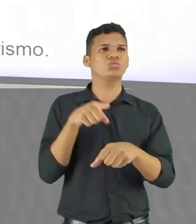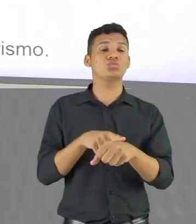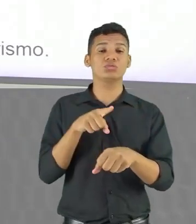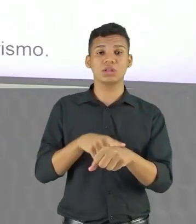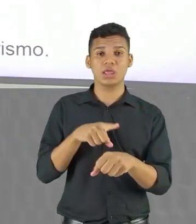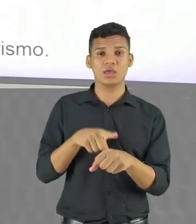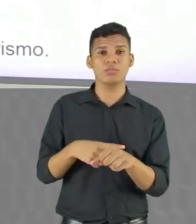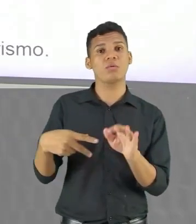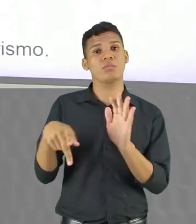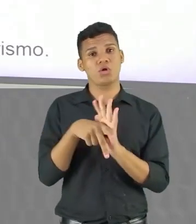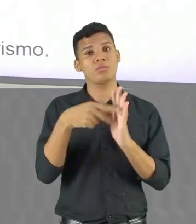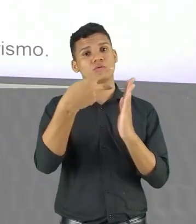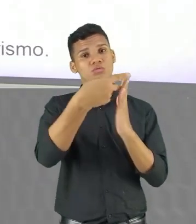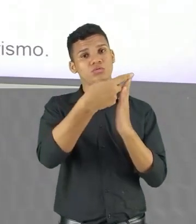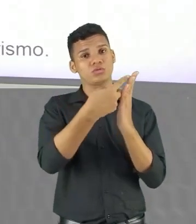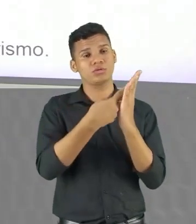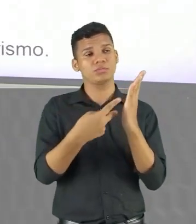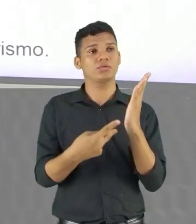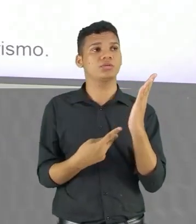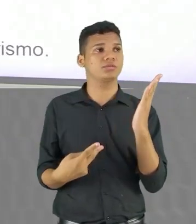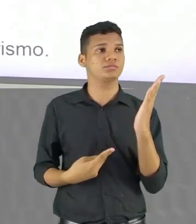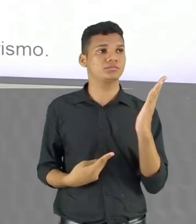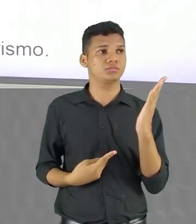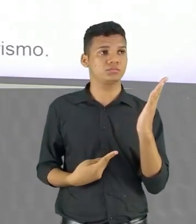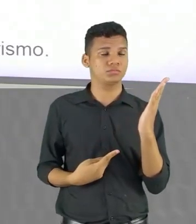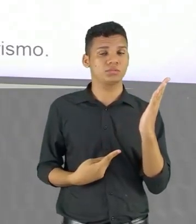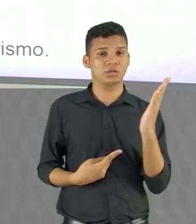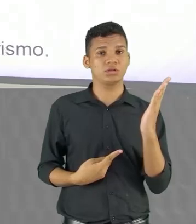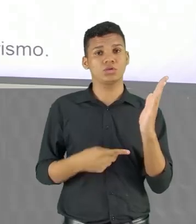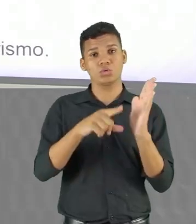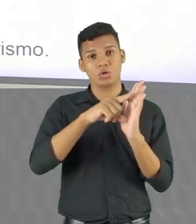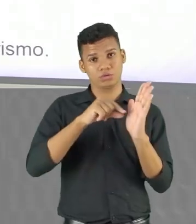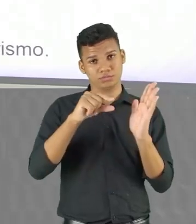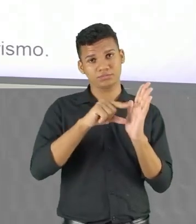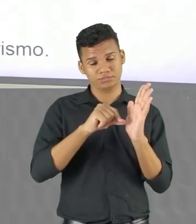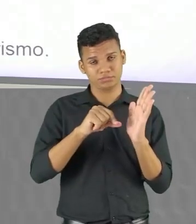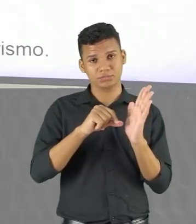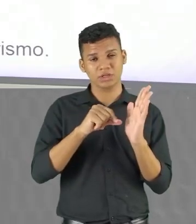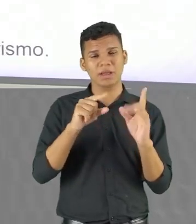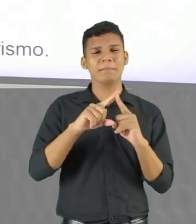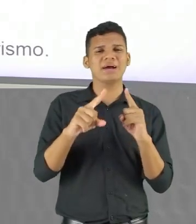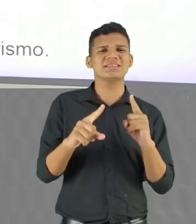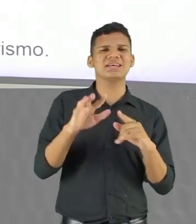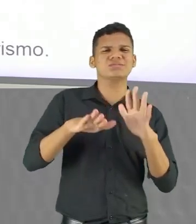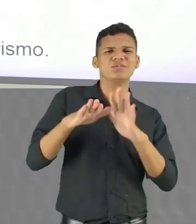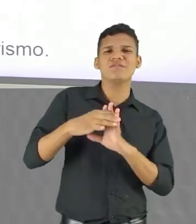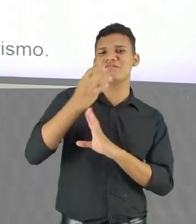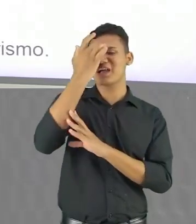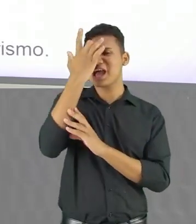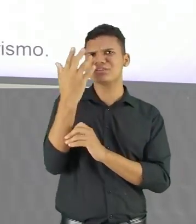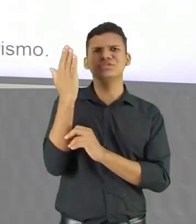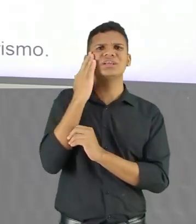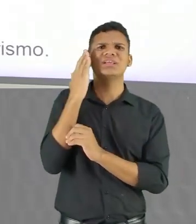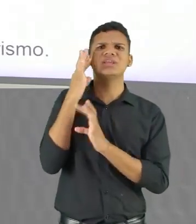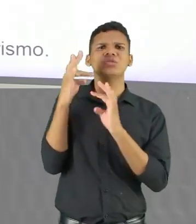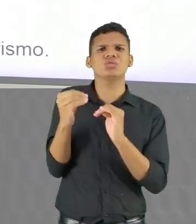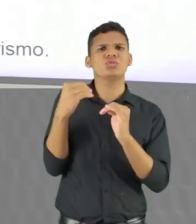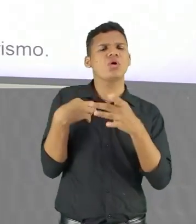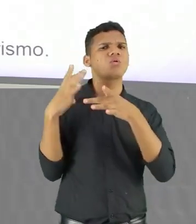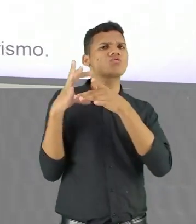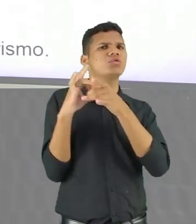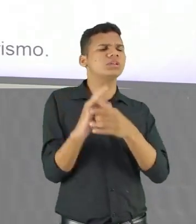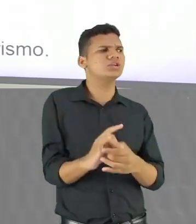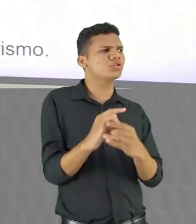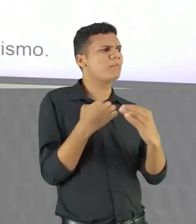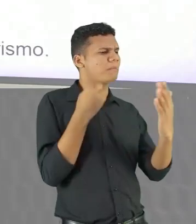dos poemas, desse poeta, vai de alguma forma ter um pouco mais de facilidade de entender todo o contexto, o